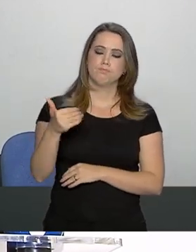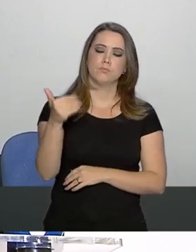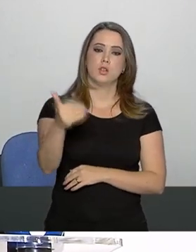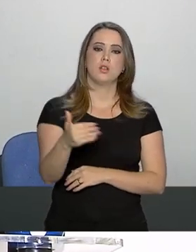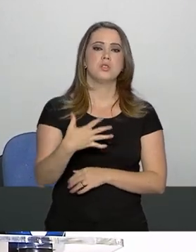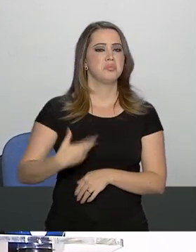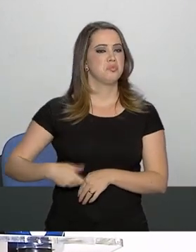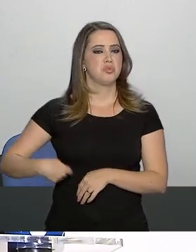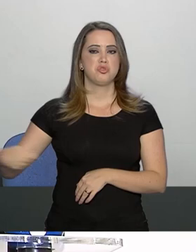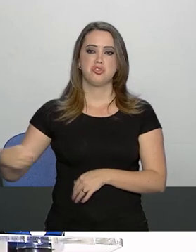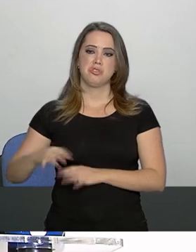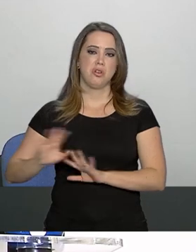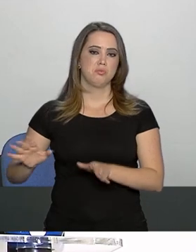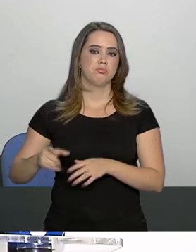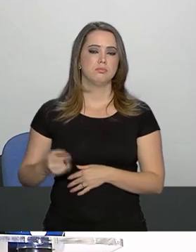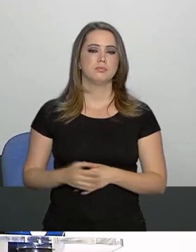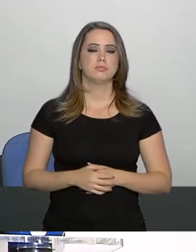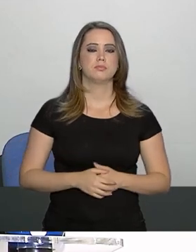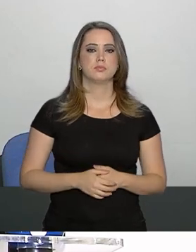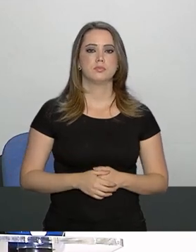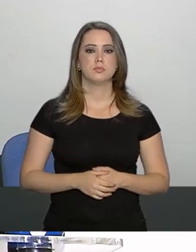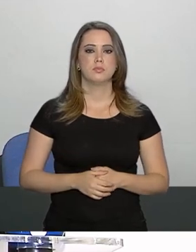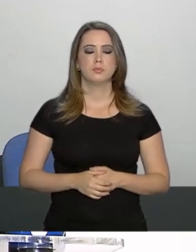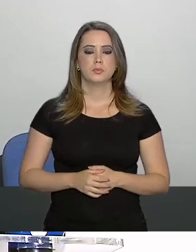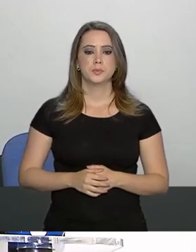ser sacado do abdômen do presidente.